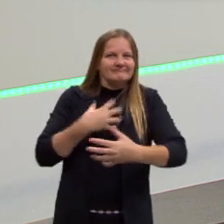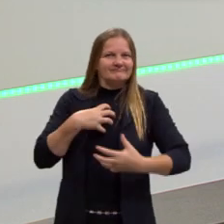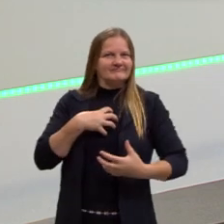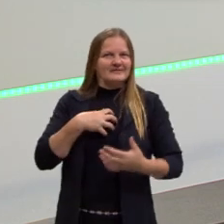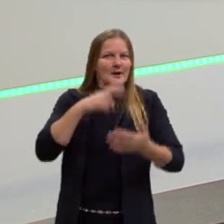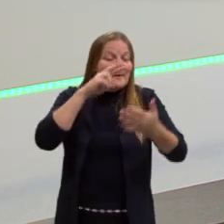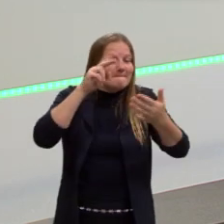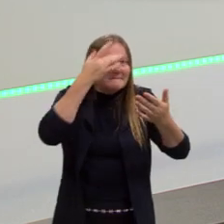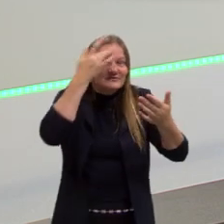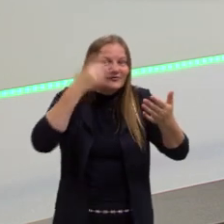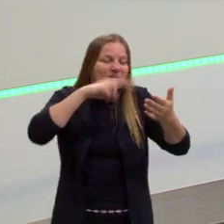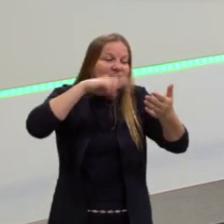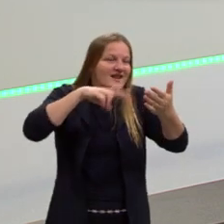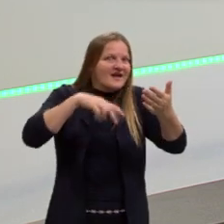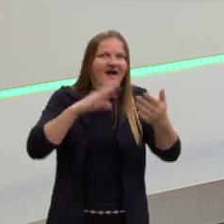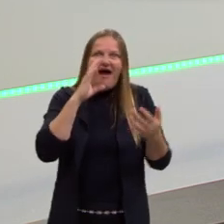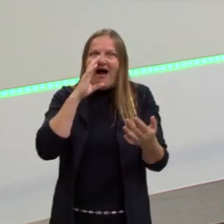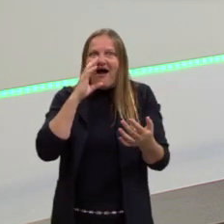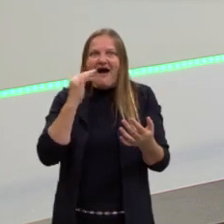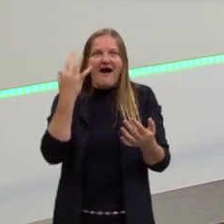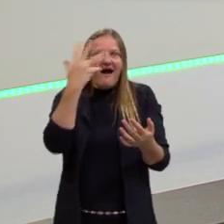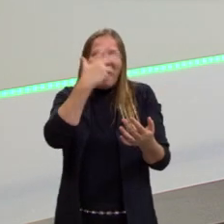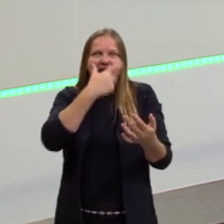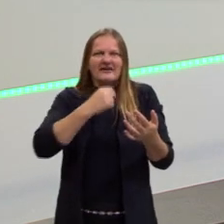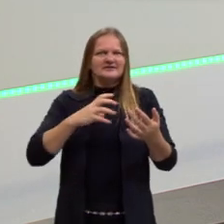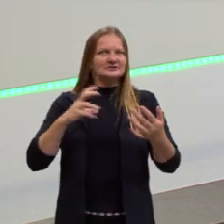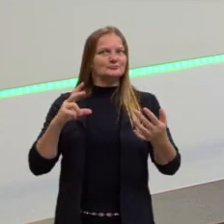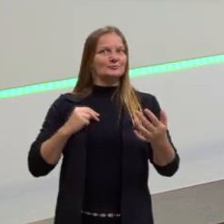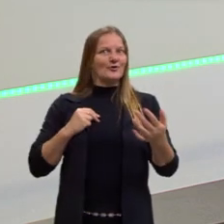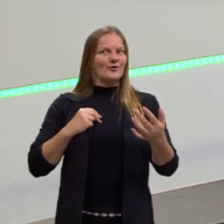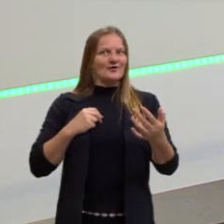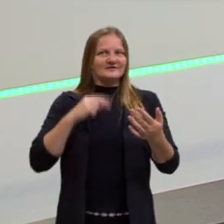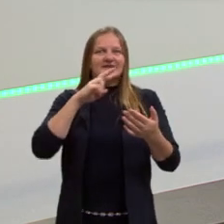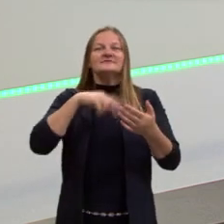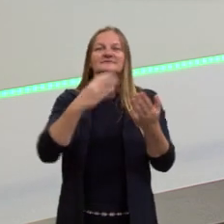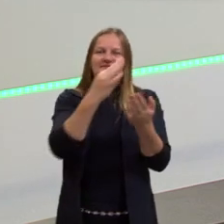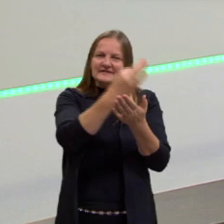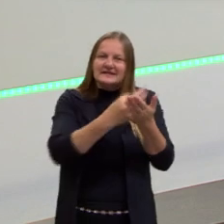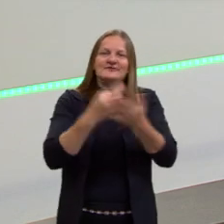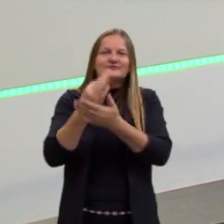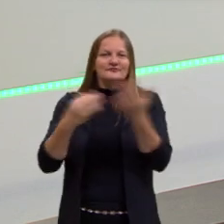isso que eu faço quando eu uso intertextualidade.